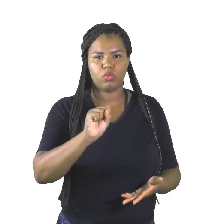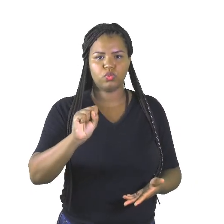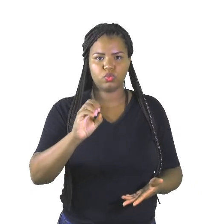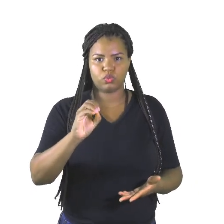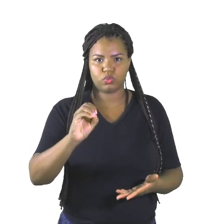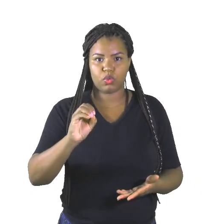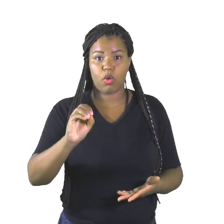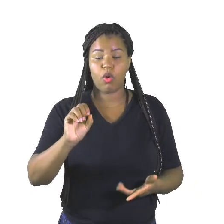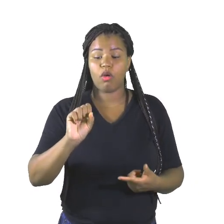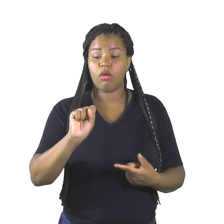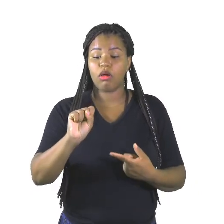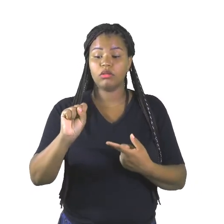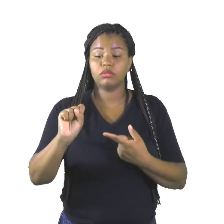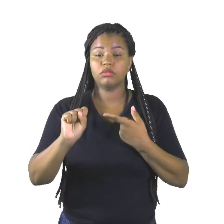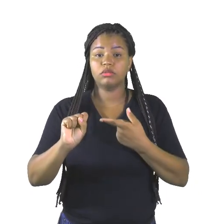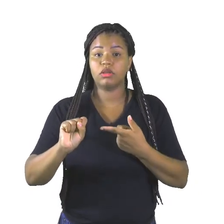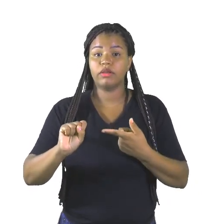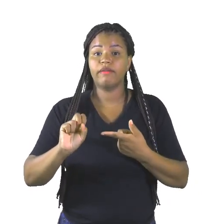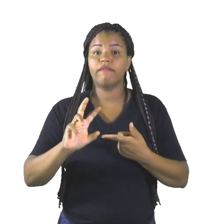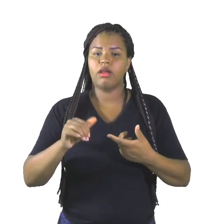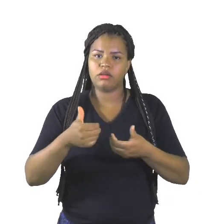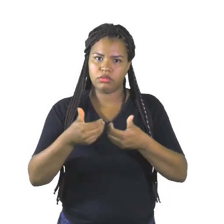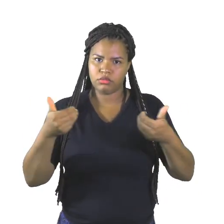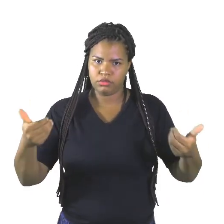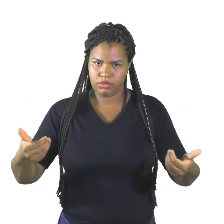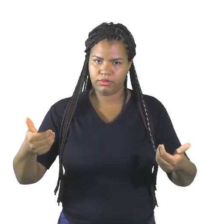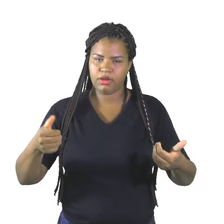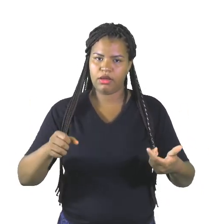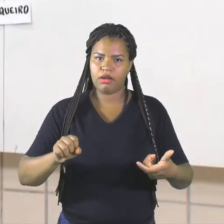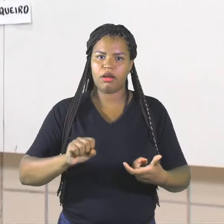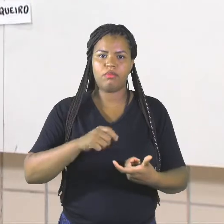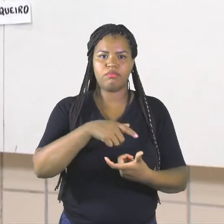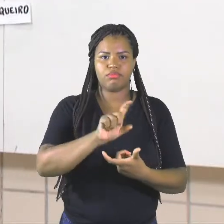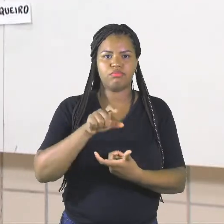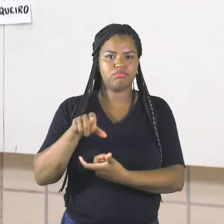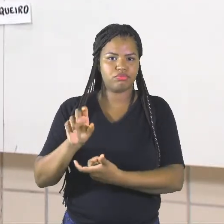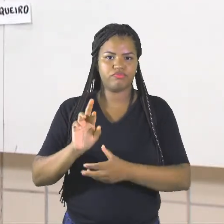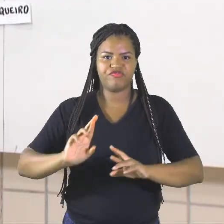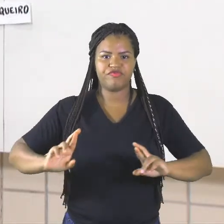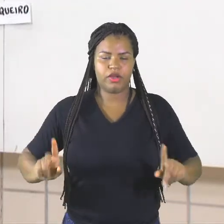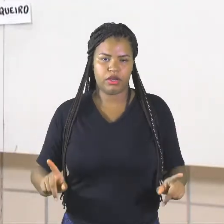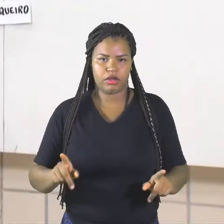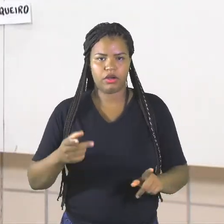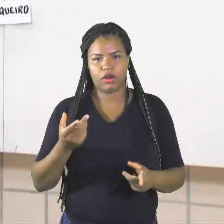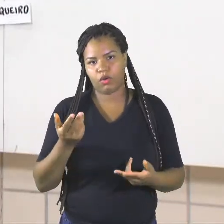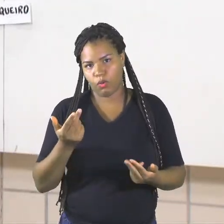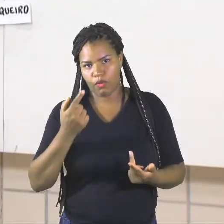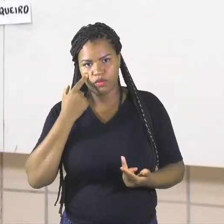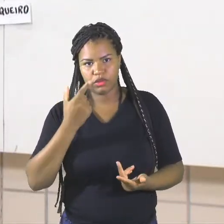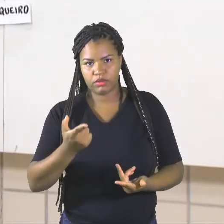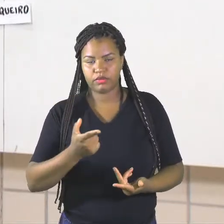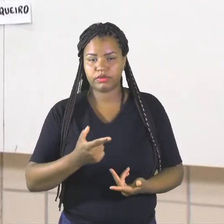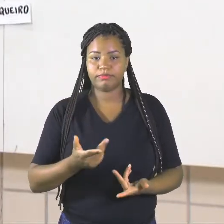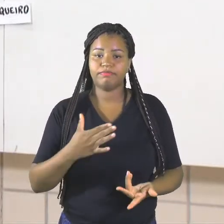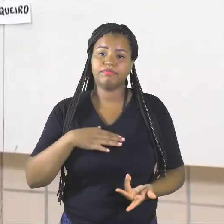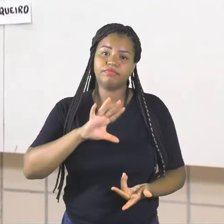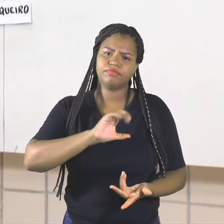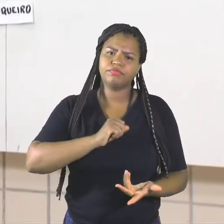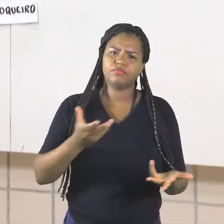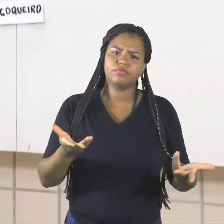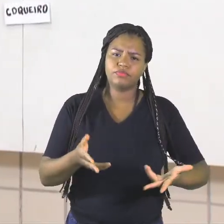Vão ficar em sílabas diferentes, igual você está vendo. Meus amores, hoje nós vimos